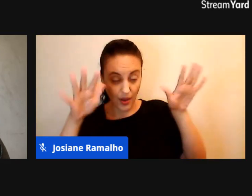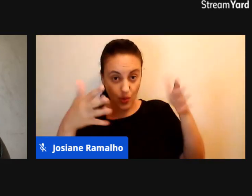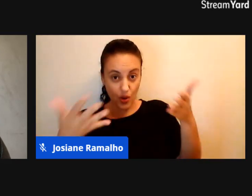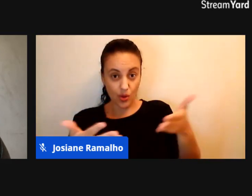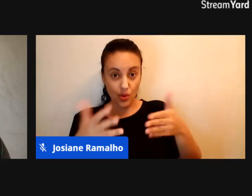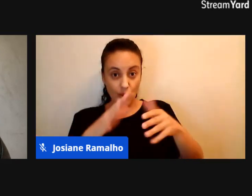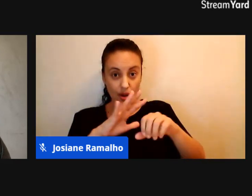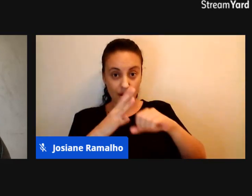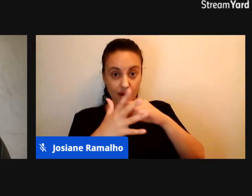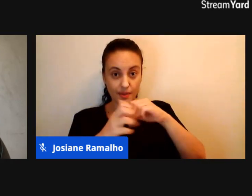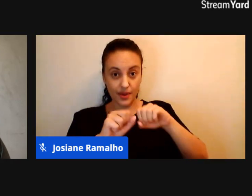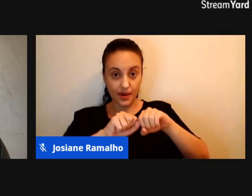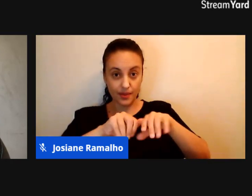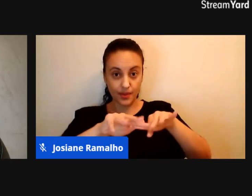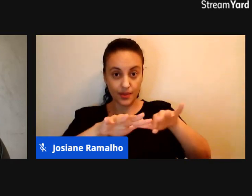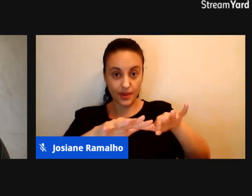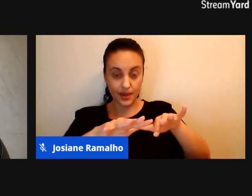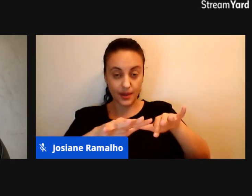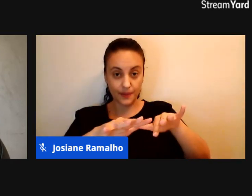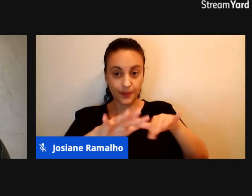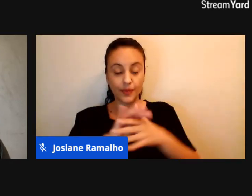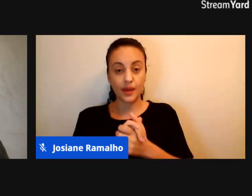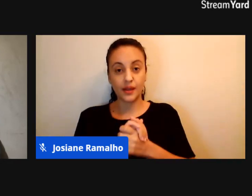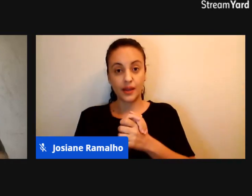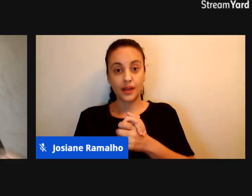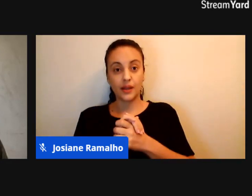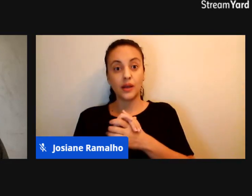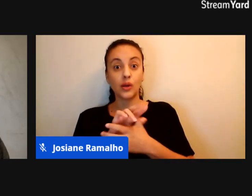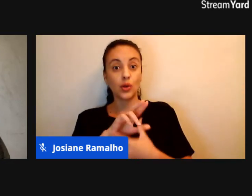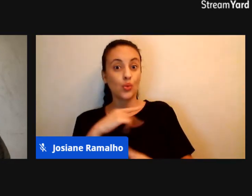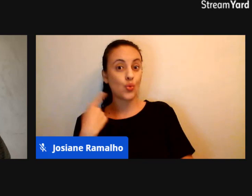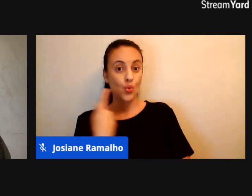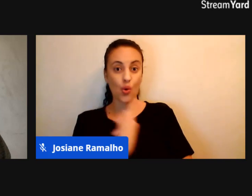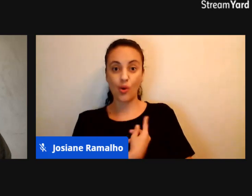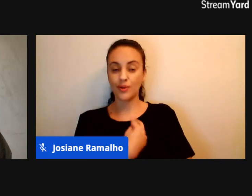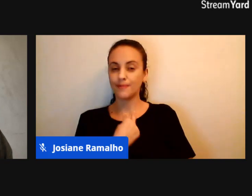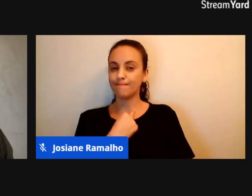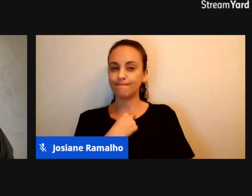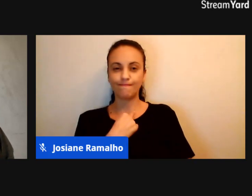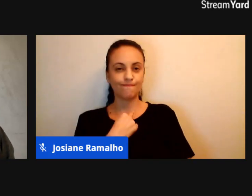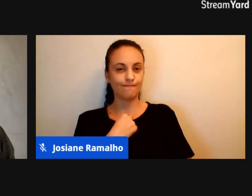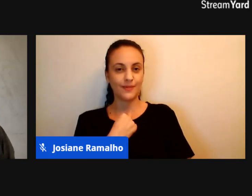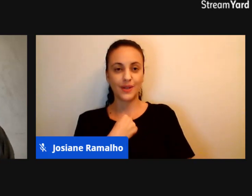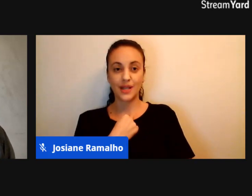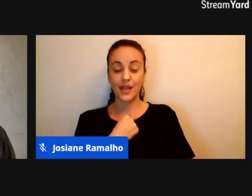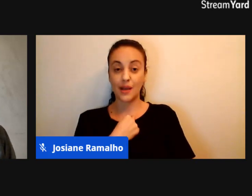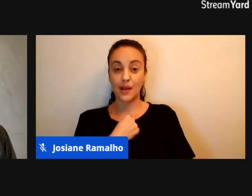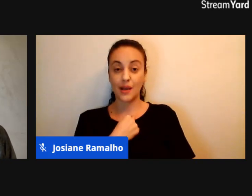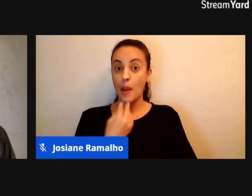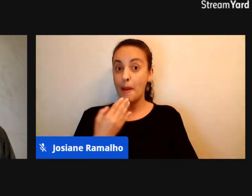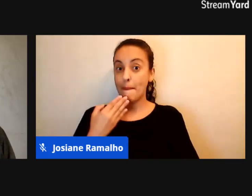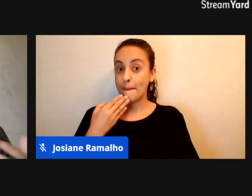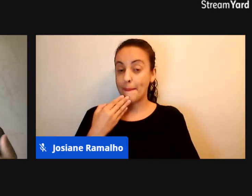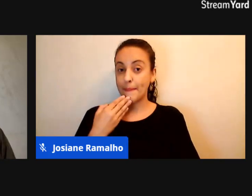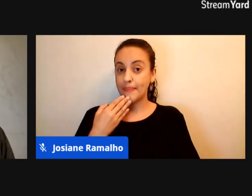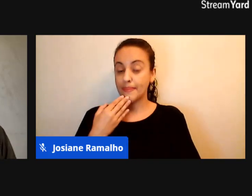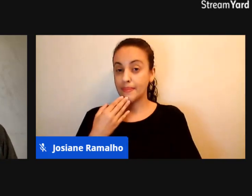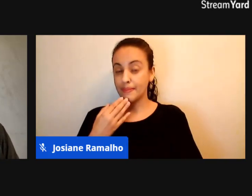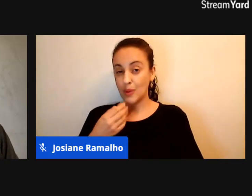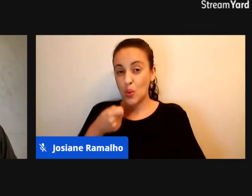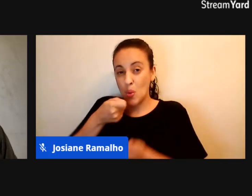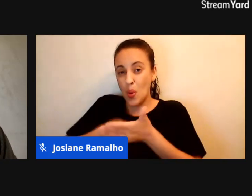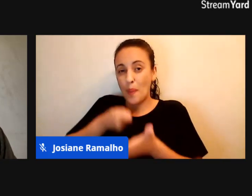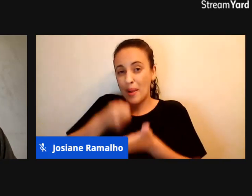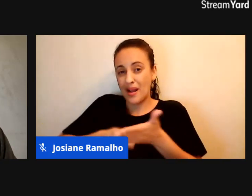da pandemia, né, que nós, é, não podemos, né, exigir, né, de